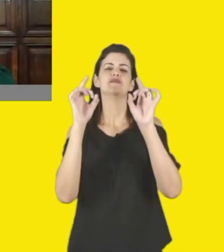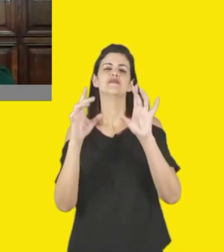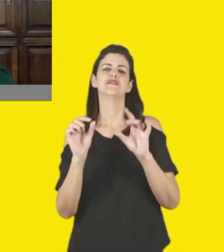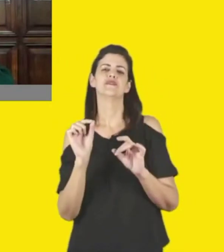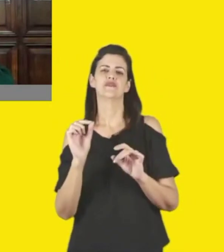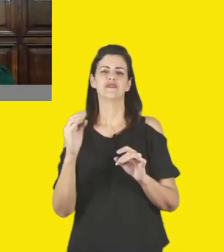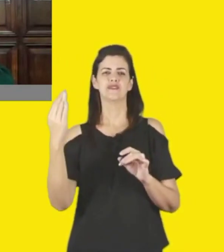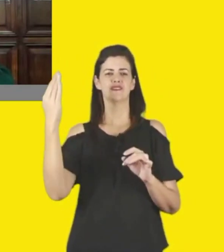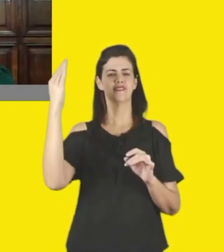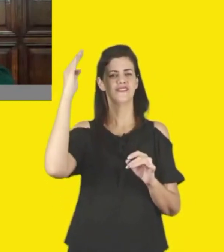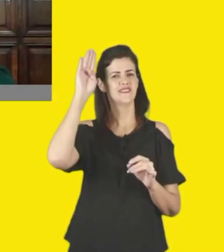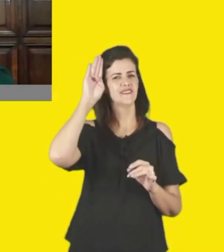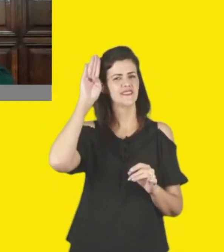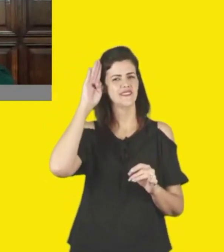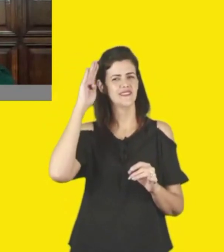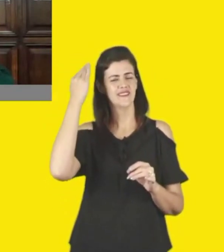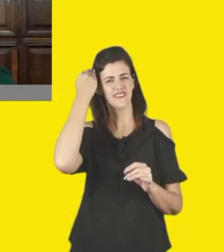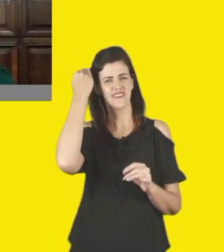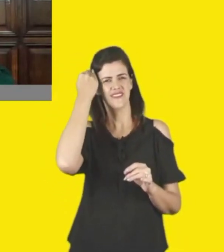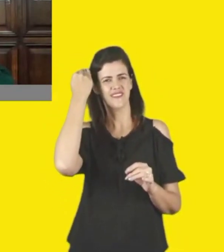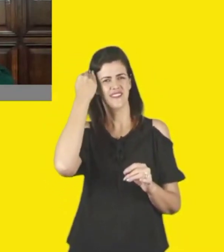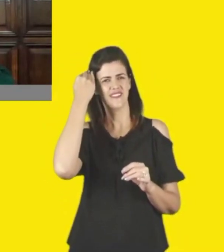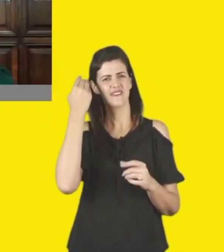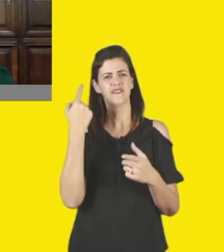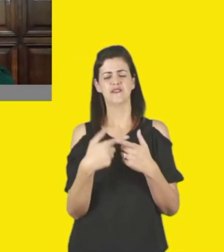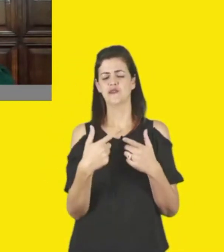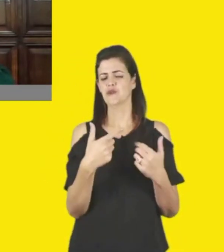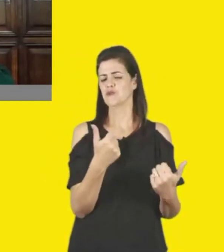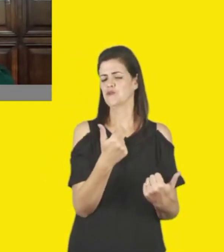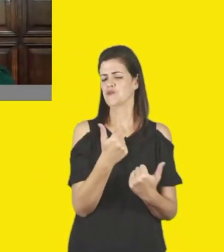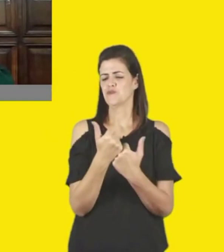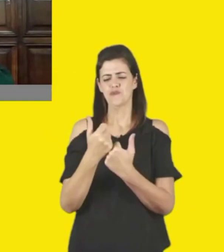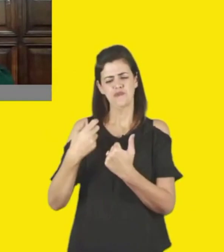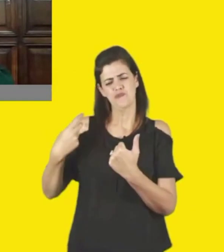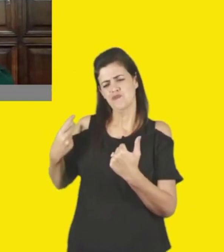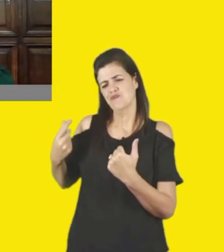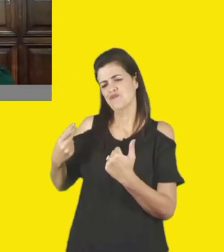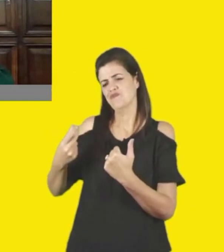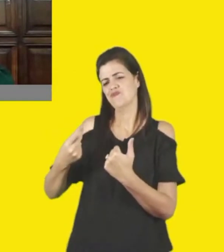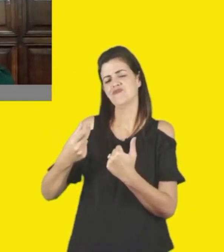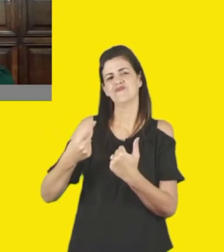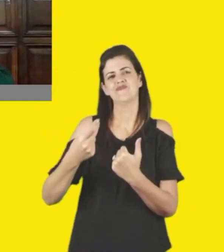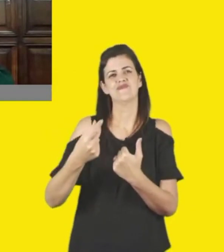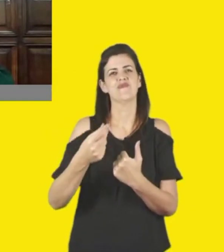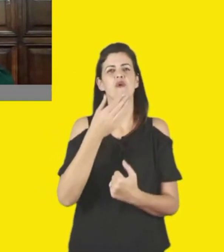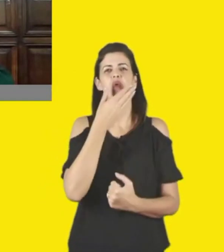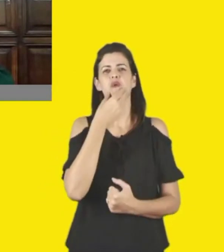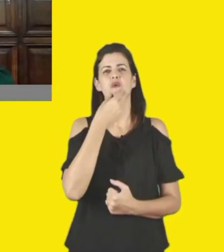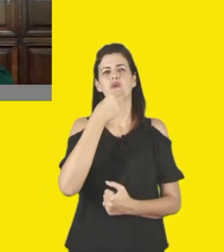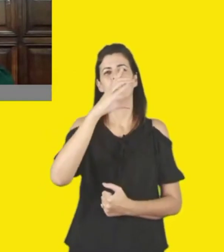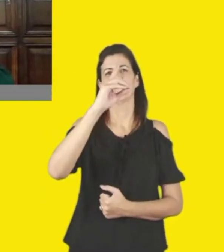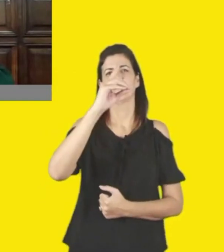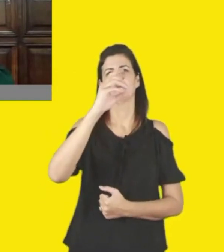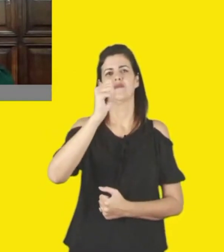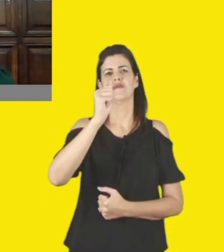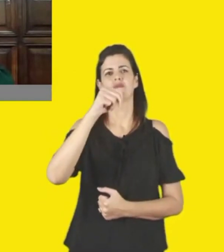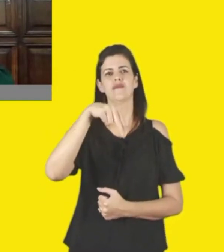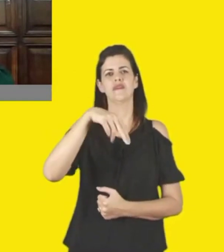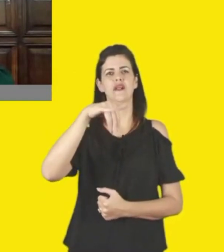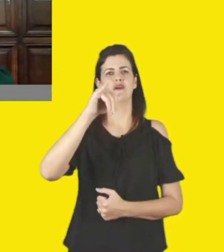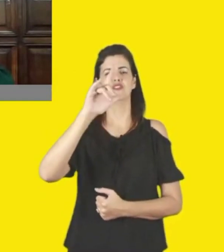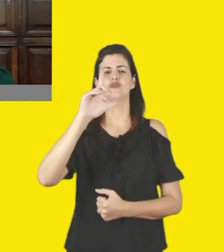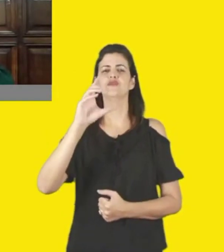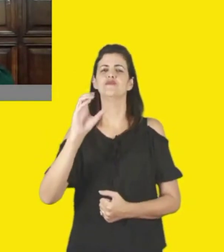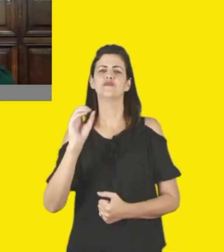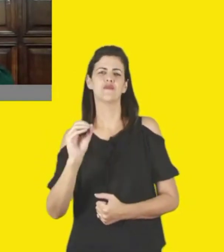parceiro de longa data, não é de hoje. Danilo é um mestre, é um professor, é quem